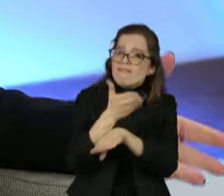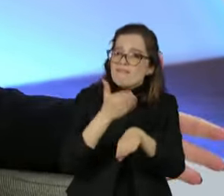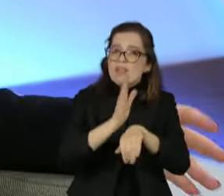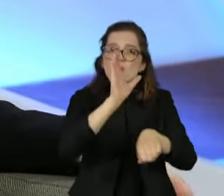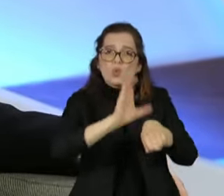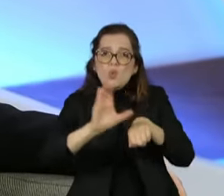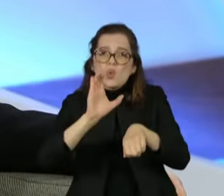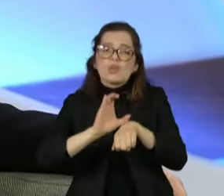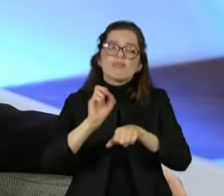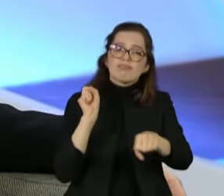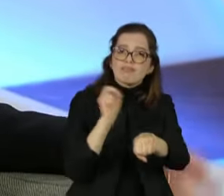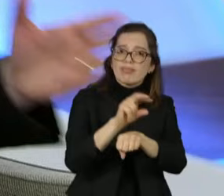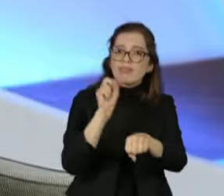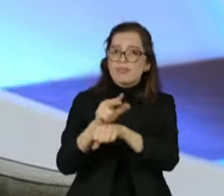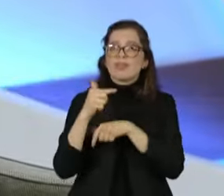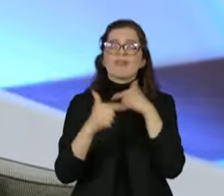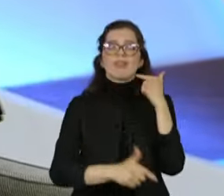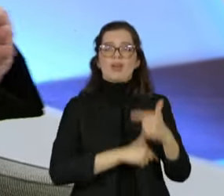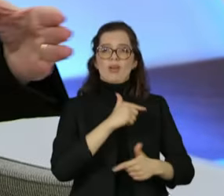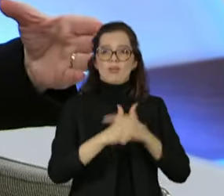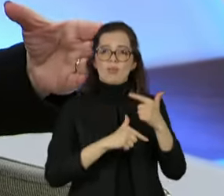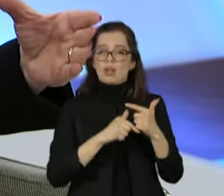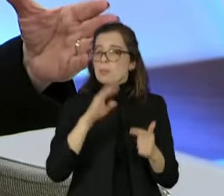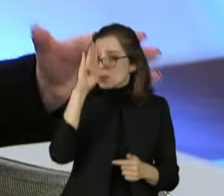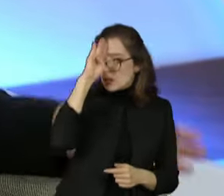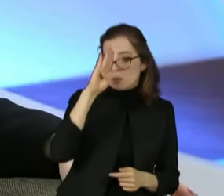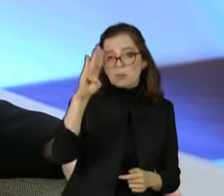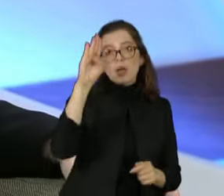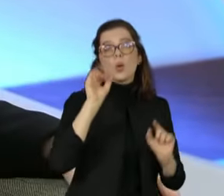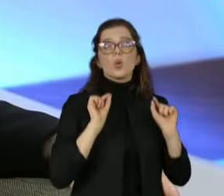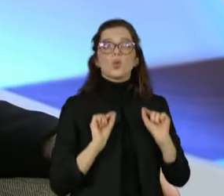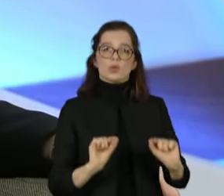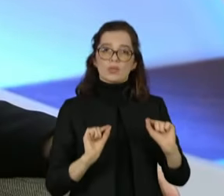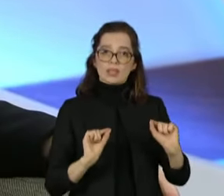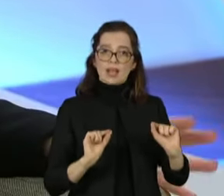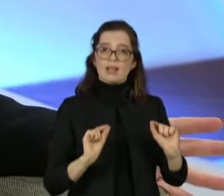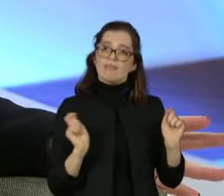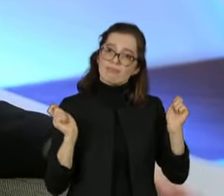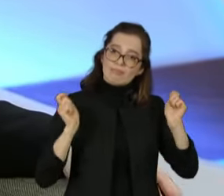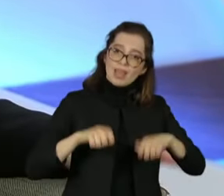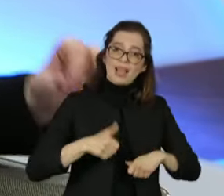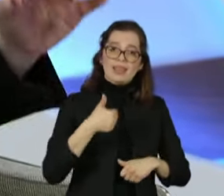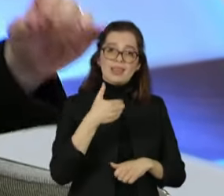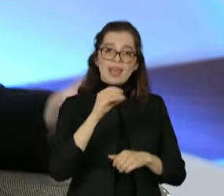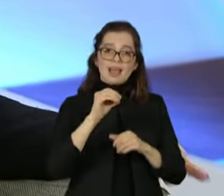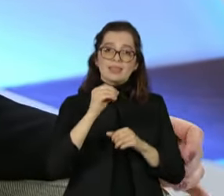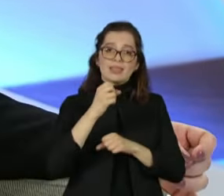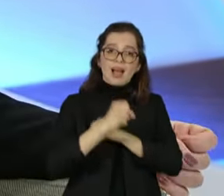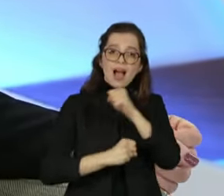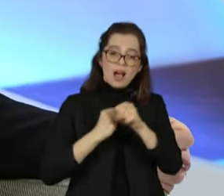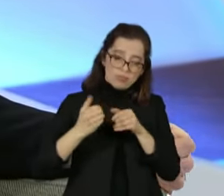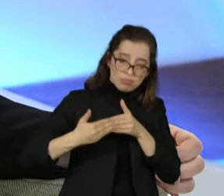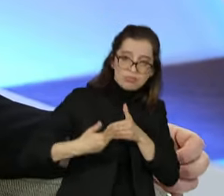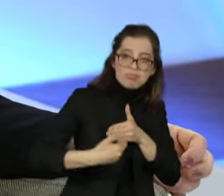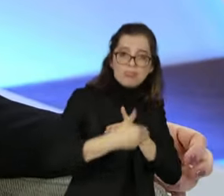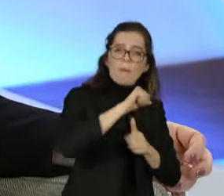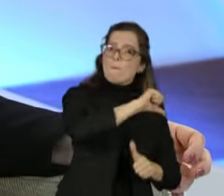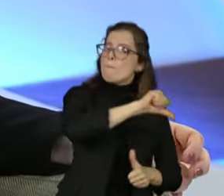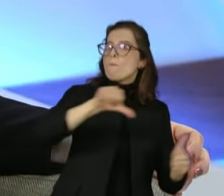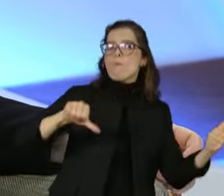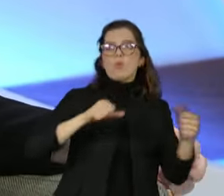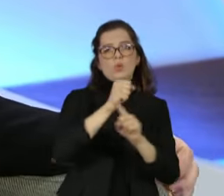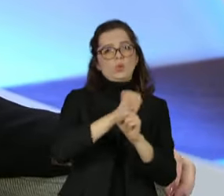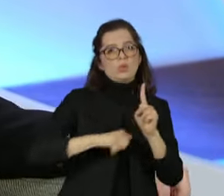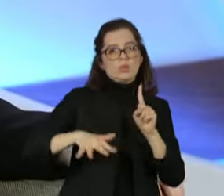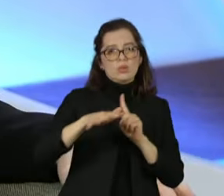repito, como ponto principal, para que a gente possa mudar em uma década, em 10 anos, toda uma sociedade através de uma educação de qualidade.